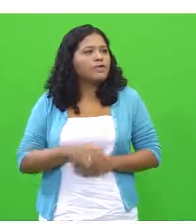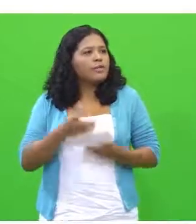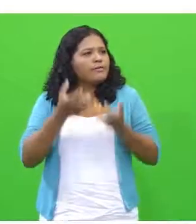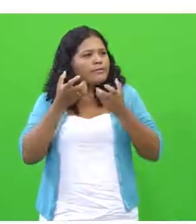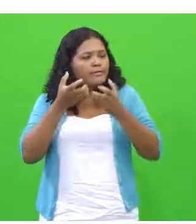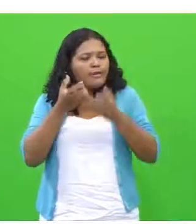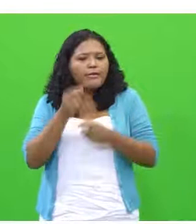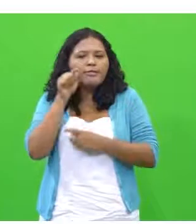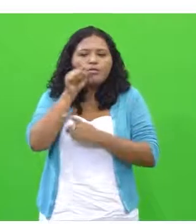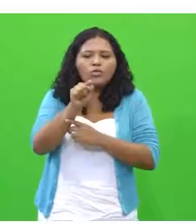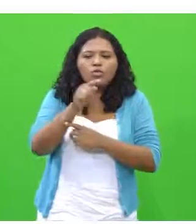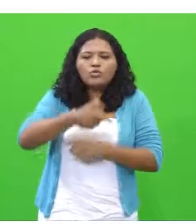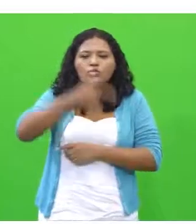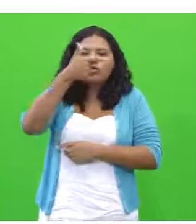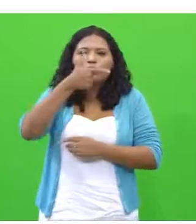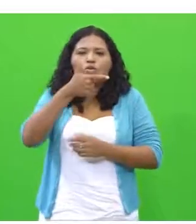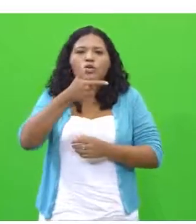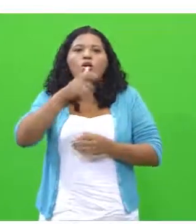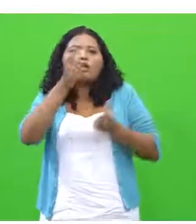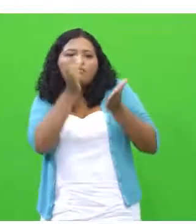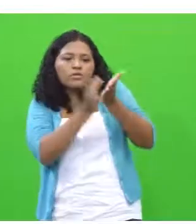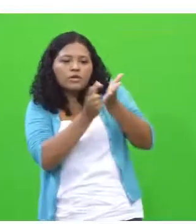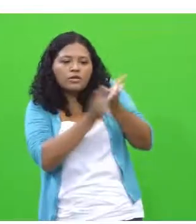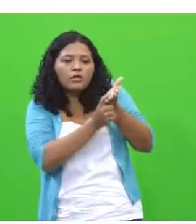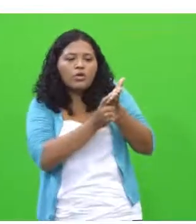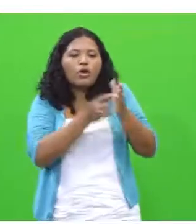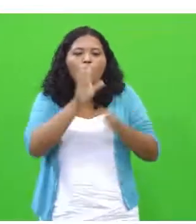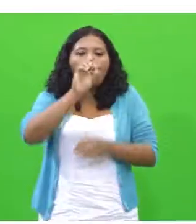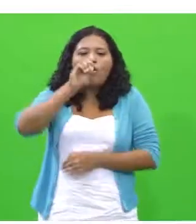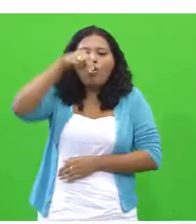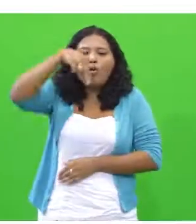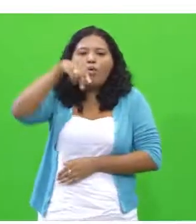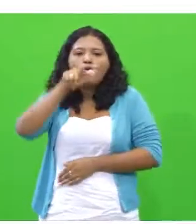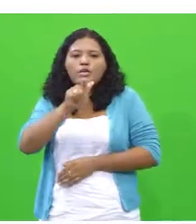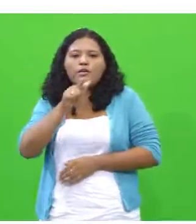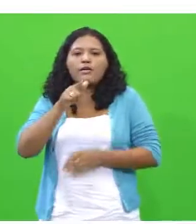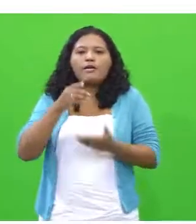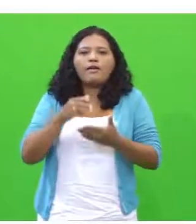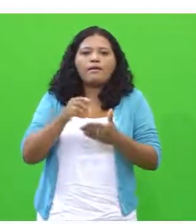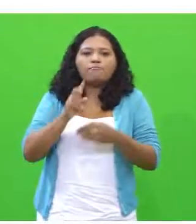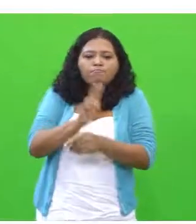por exemplo, no segundo parágrafo, ONGs defendendo essa resolução.